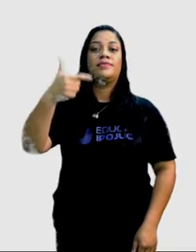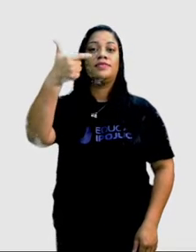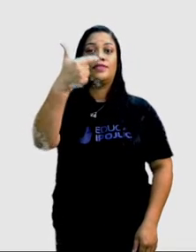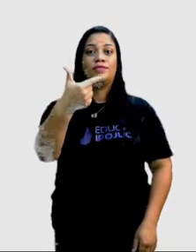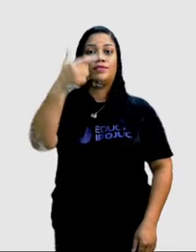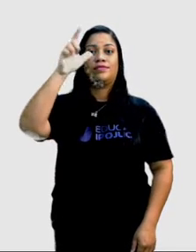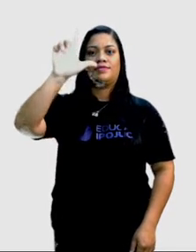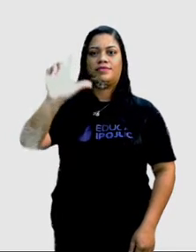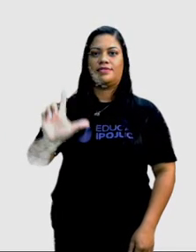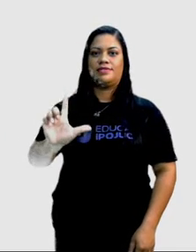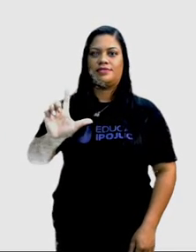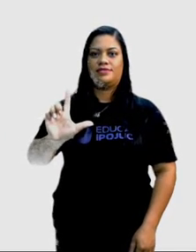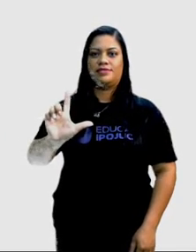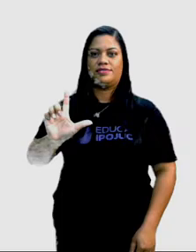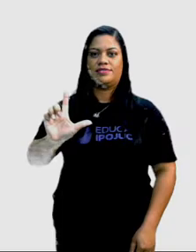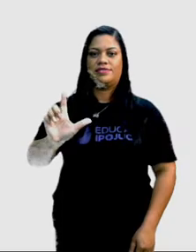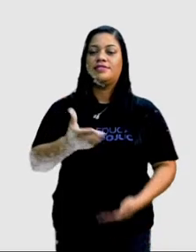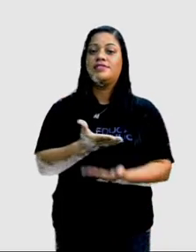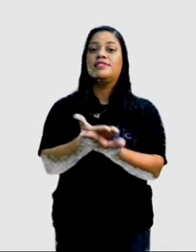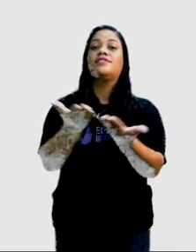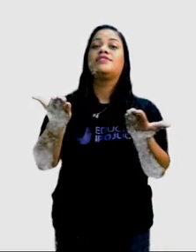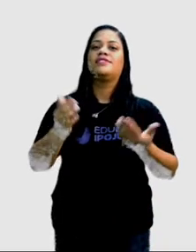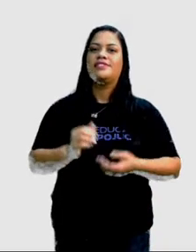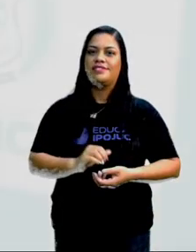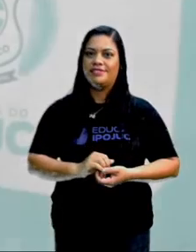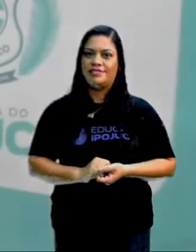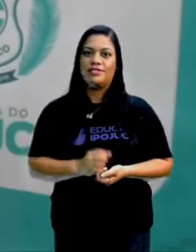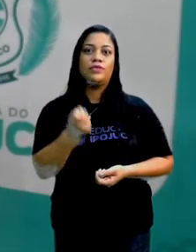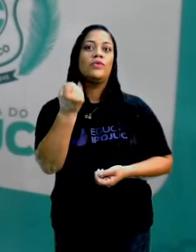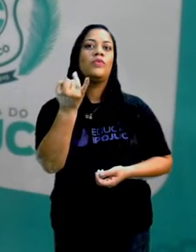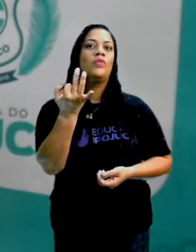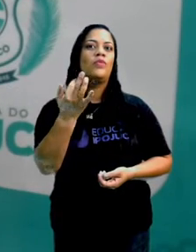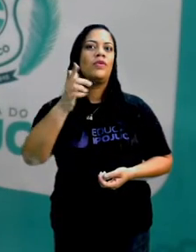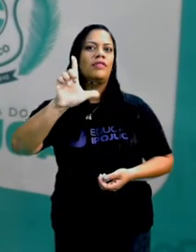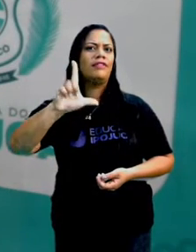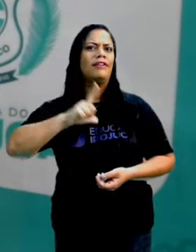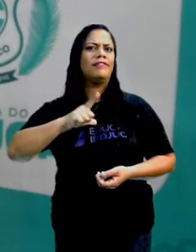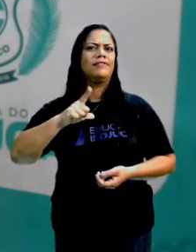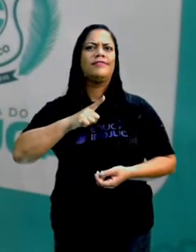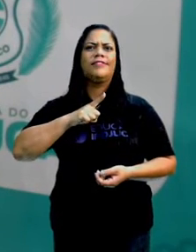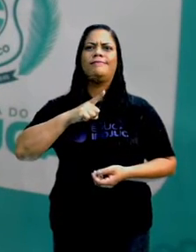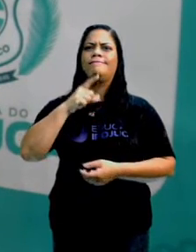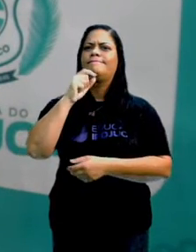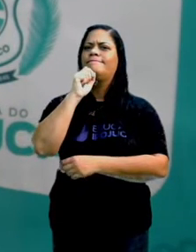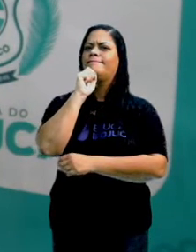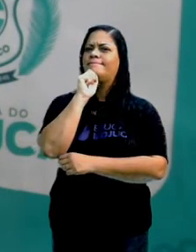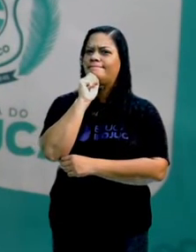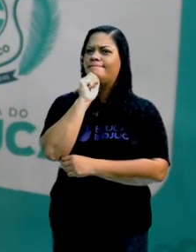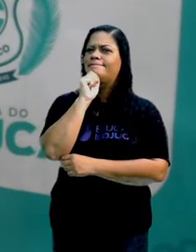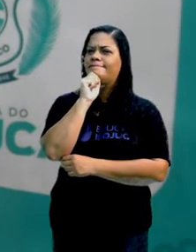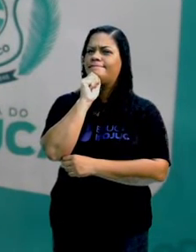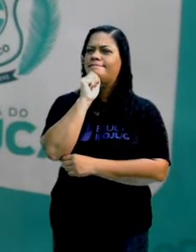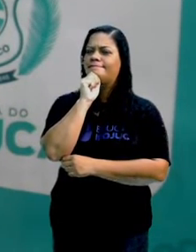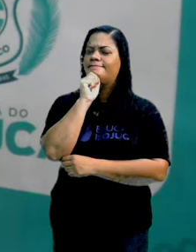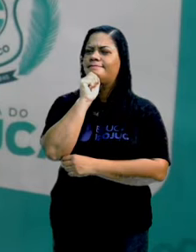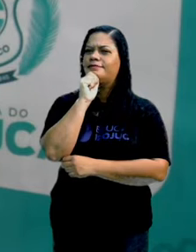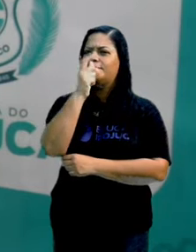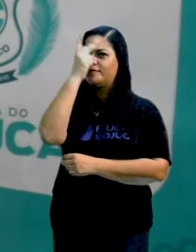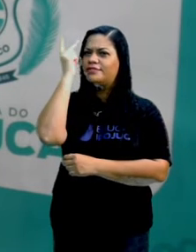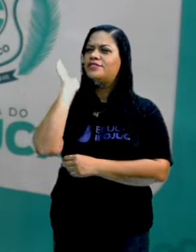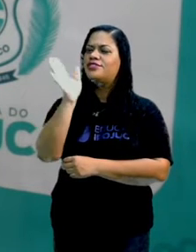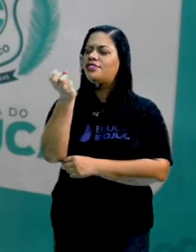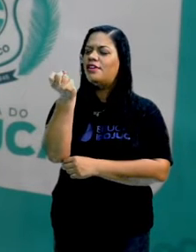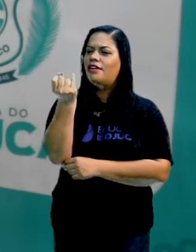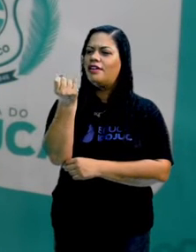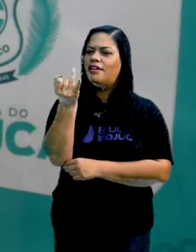dois lados. E você, o que acha? Quantos lados tem esse quadrado? Olha que a gente já contamos